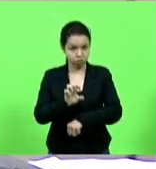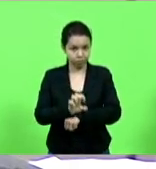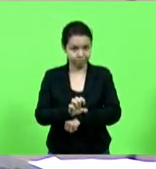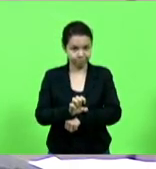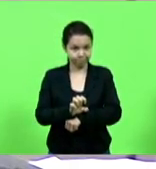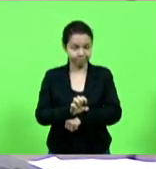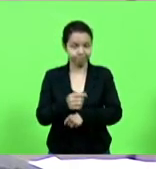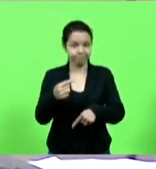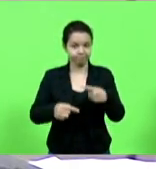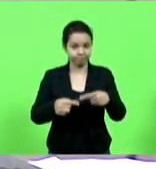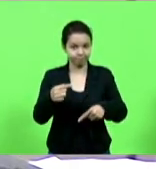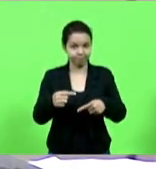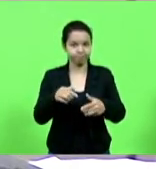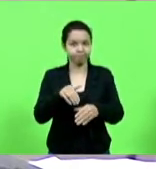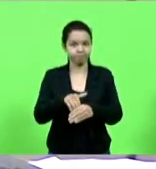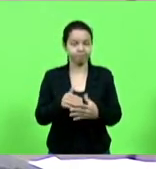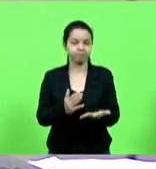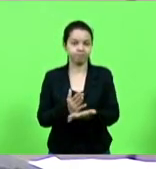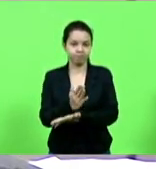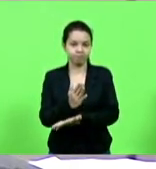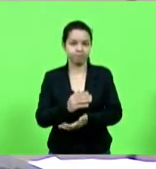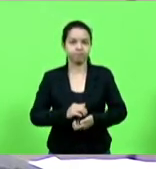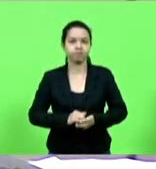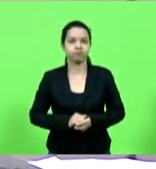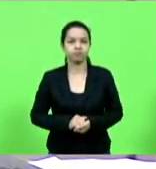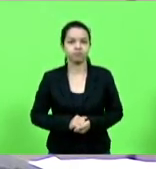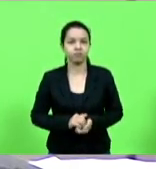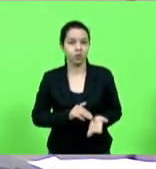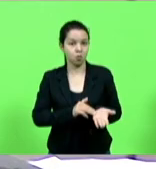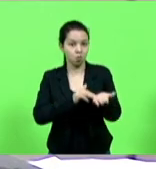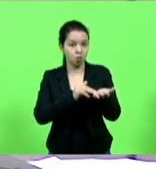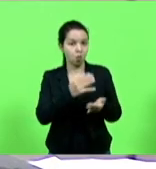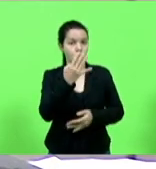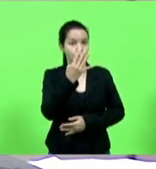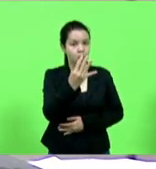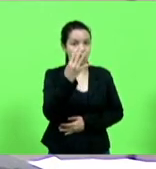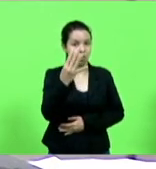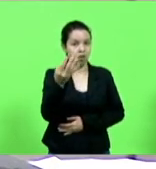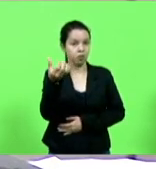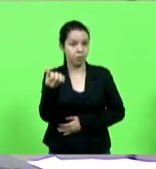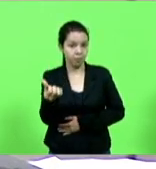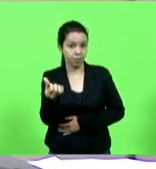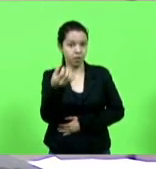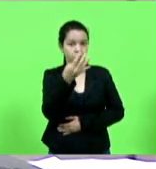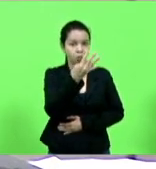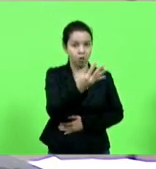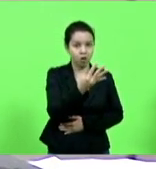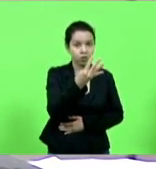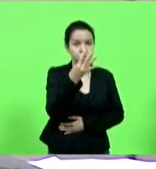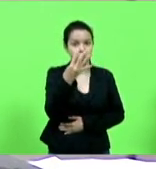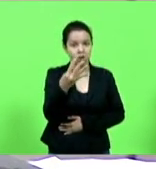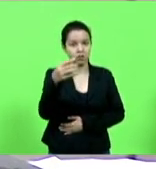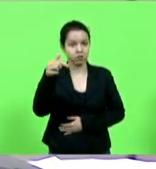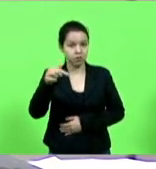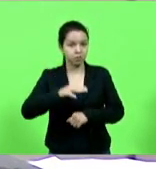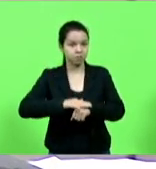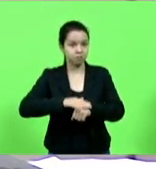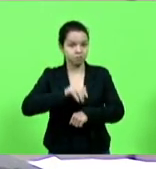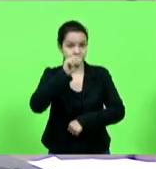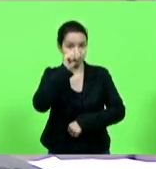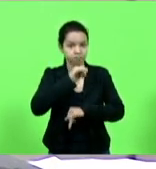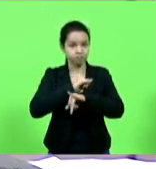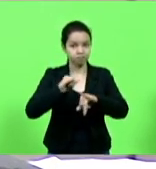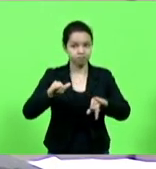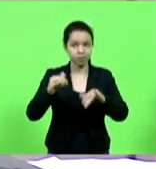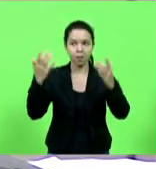em votação aprovado moção número 446 e 447 deputado João Amin manifestando